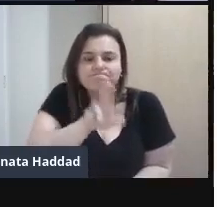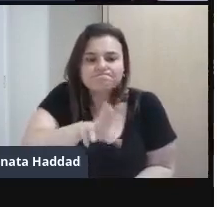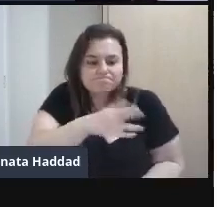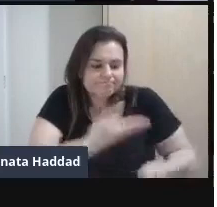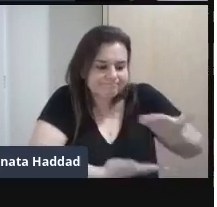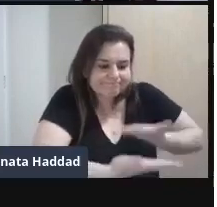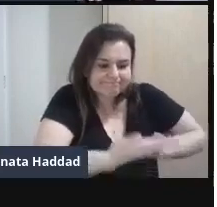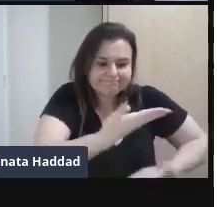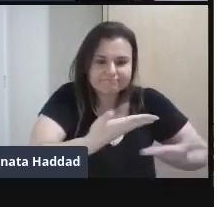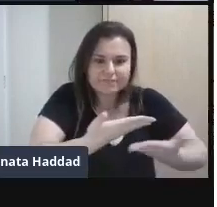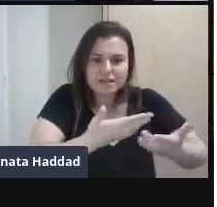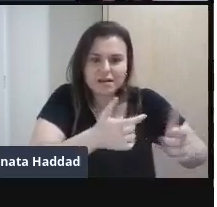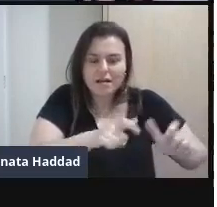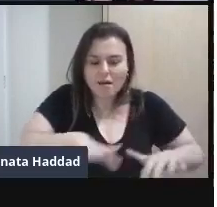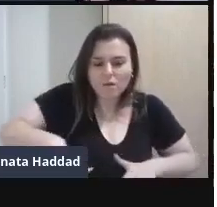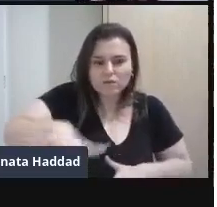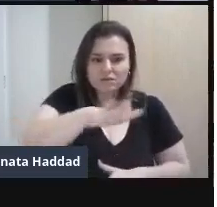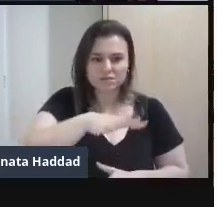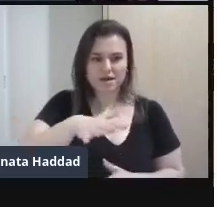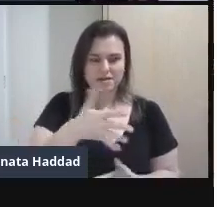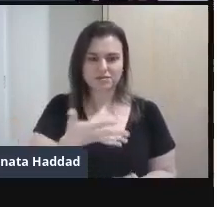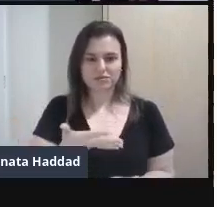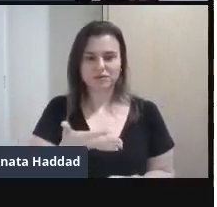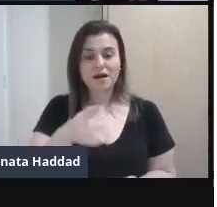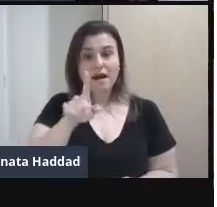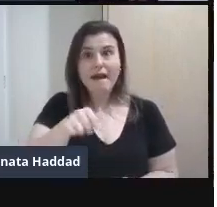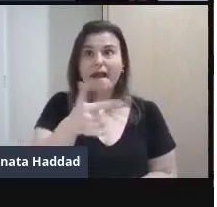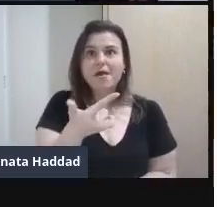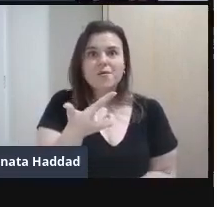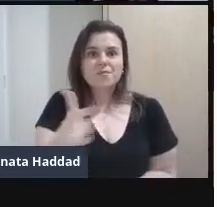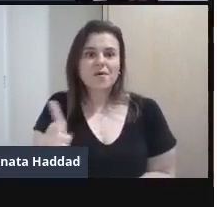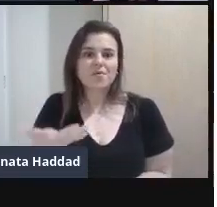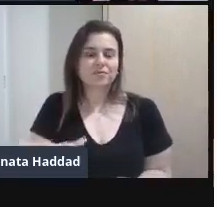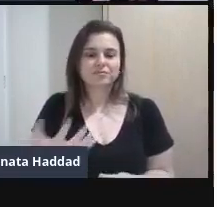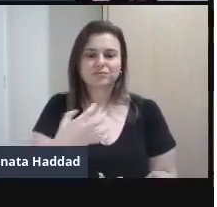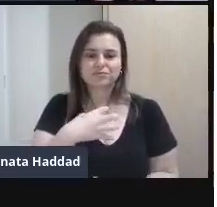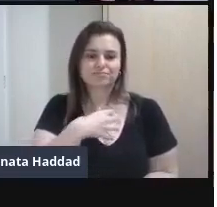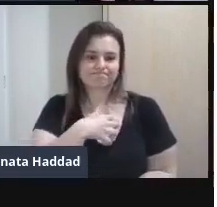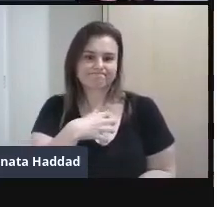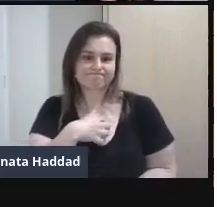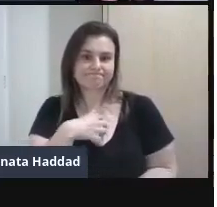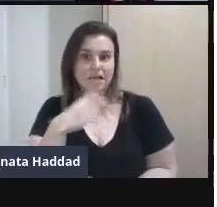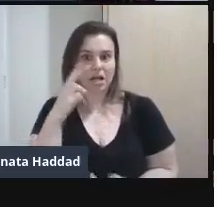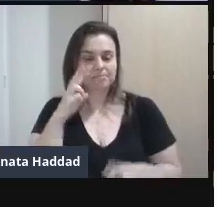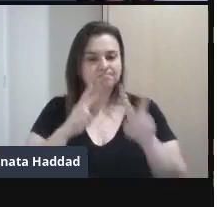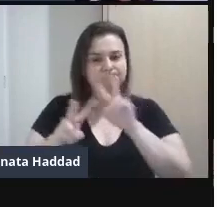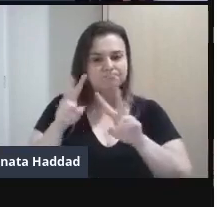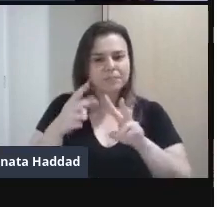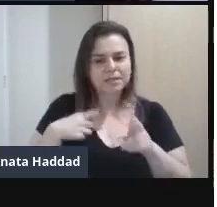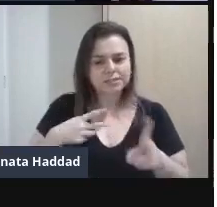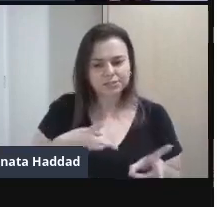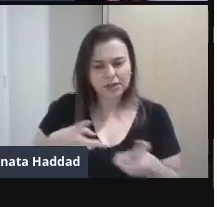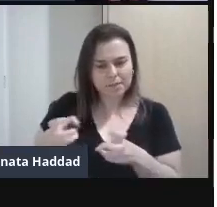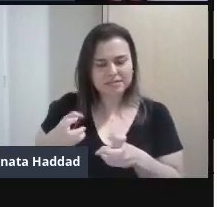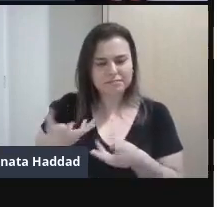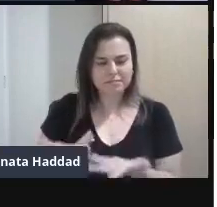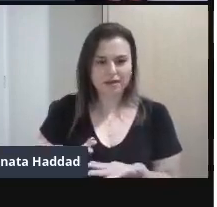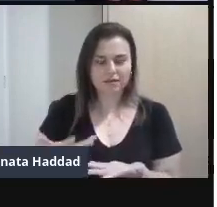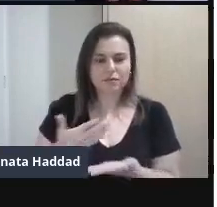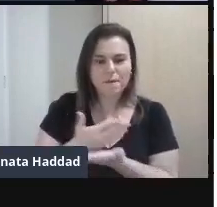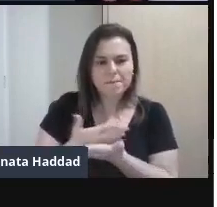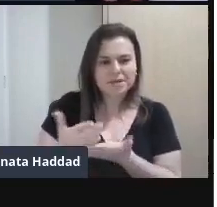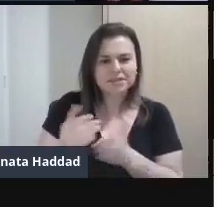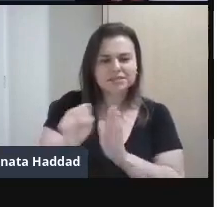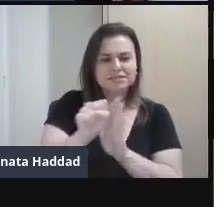espaço Que é uma outra tendência também Que a gente vem acompanhando Desde o começo do século XX